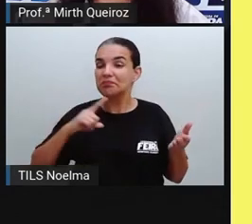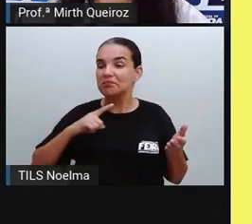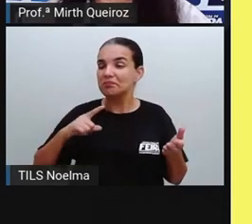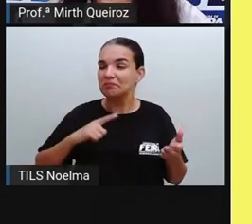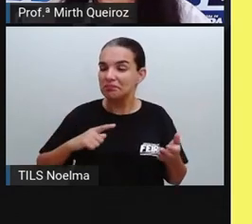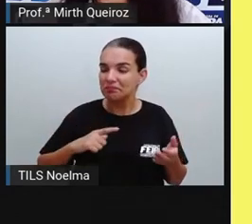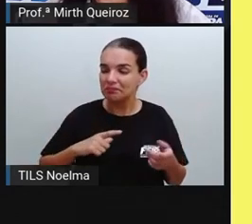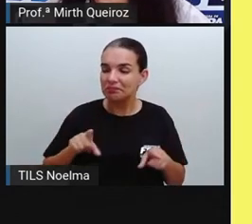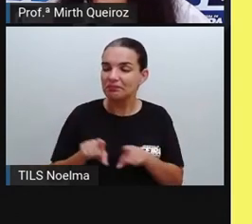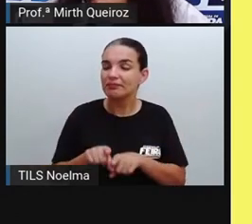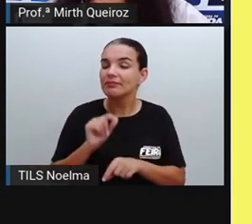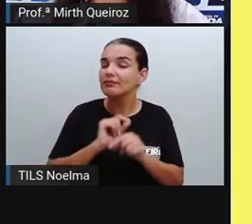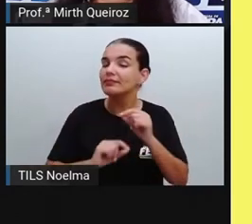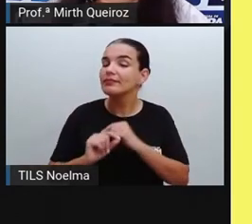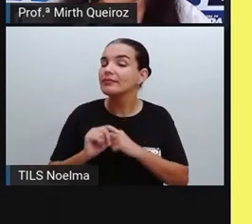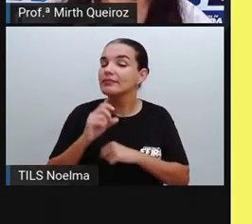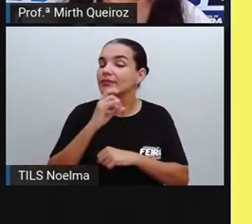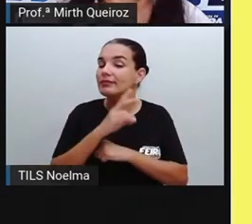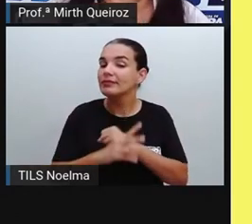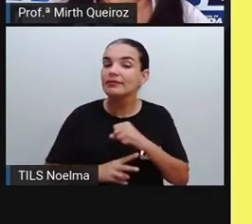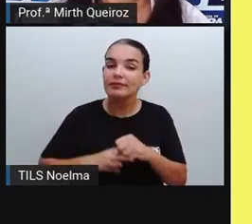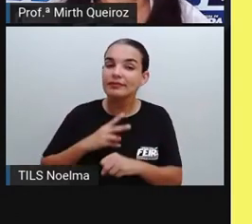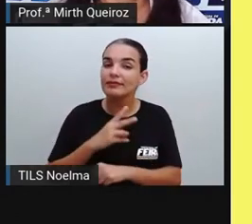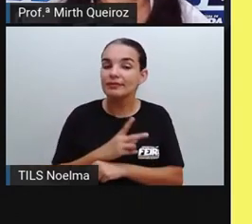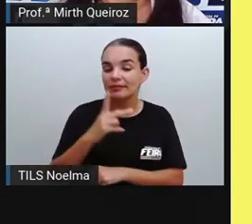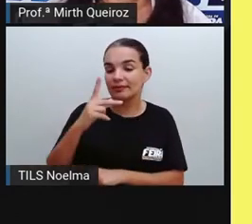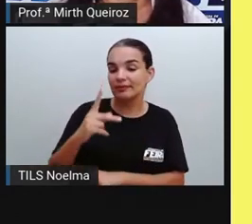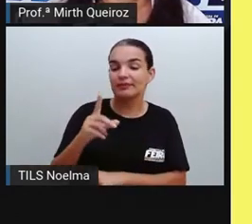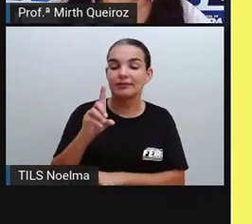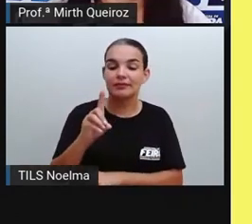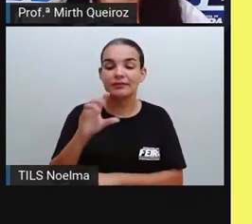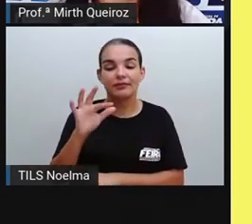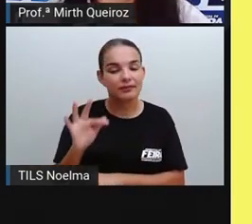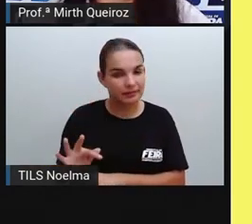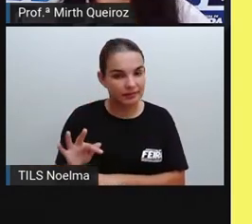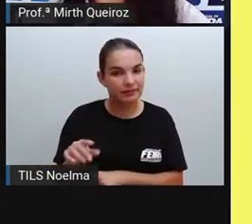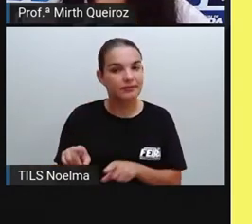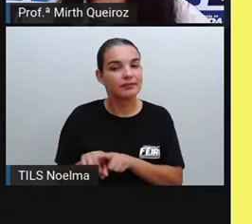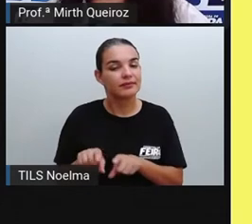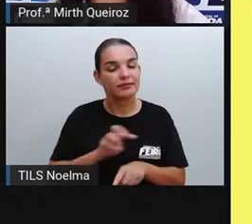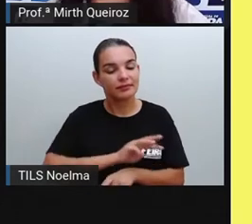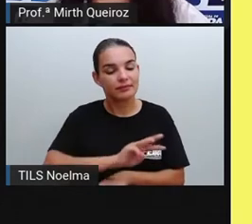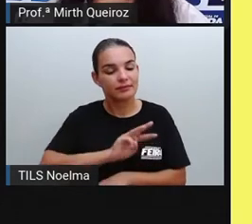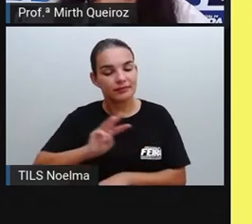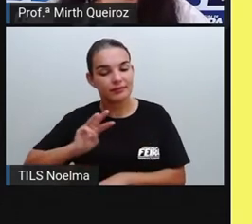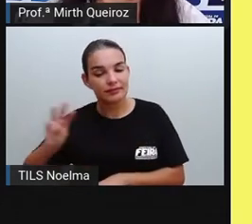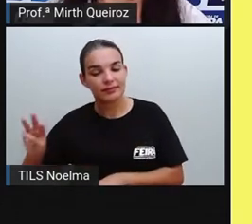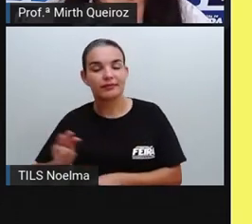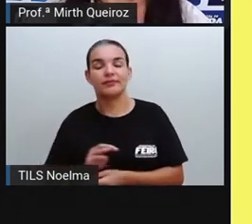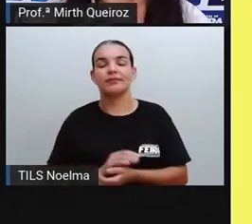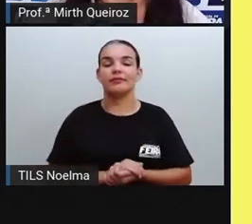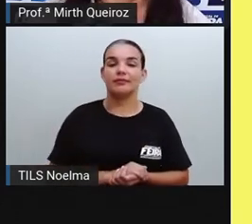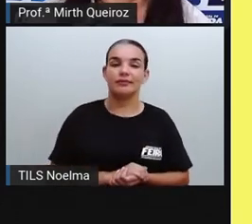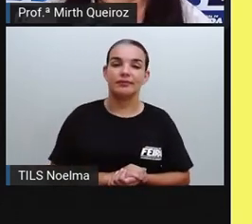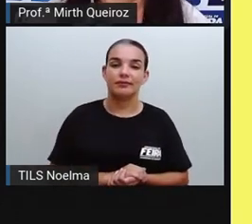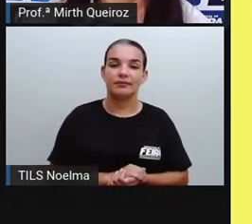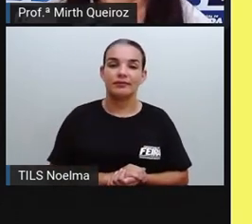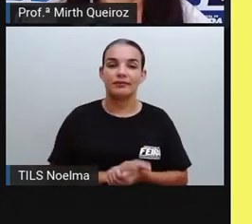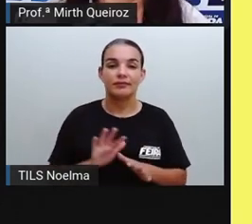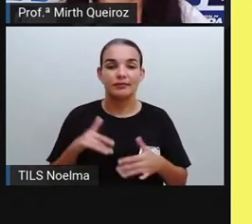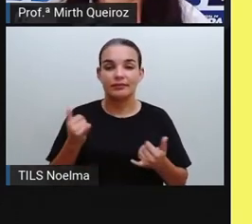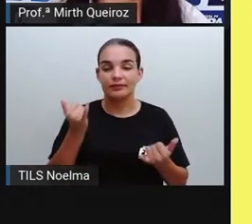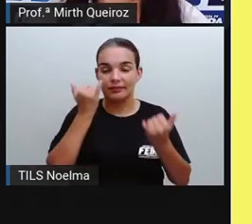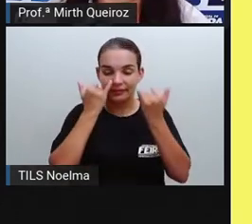jornais, revistas em PDF, jornais aí através dos sites, blogs, né? E esses